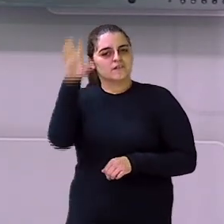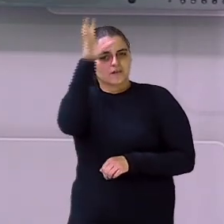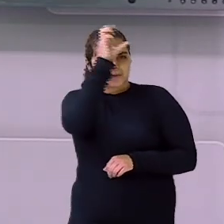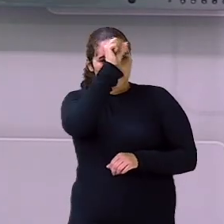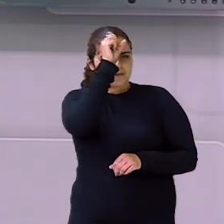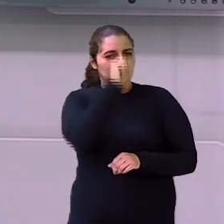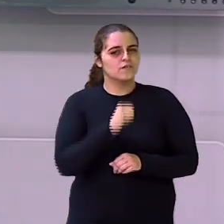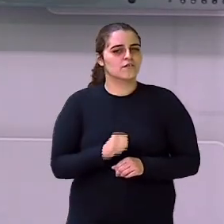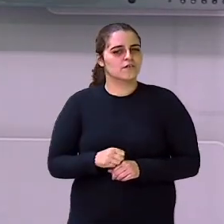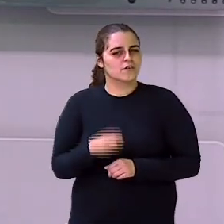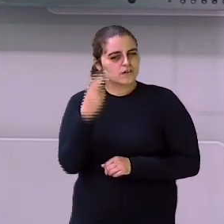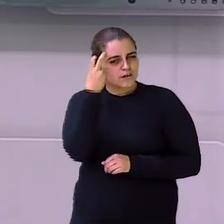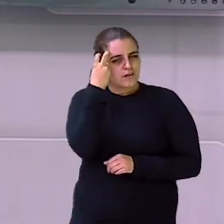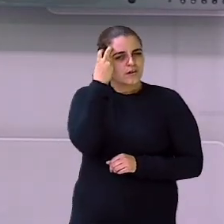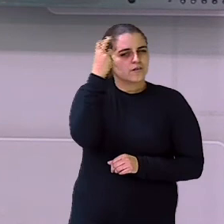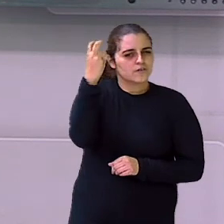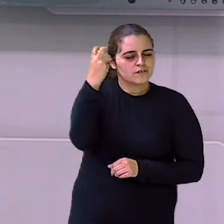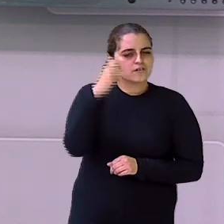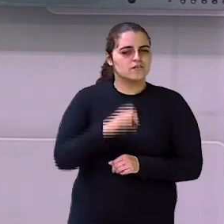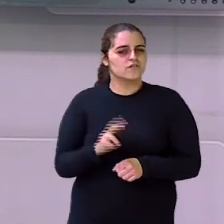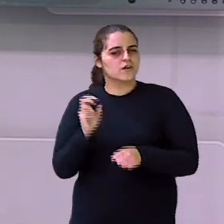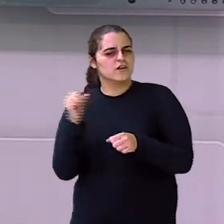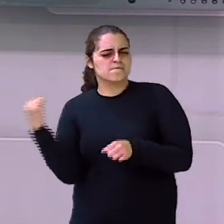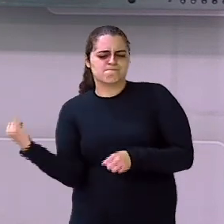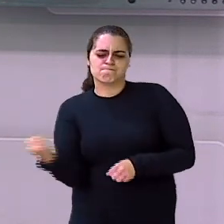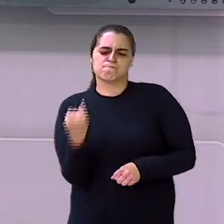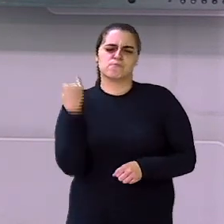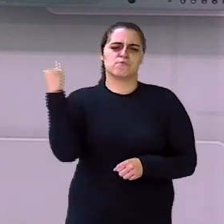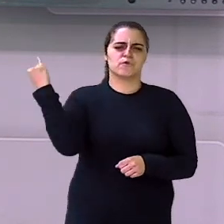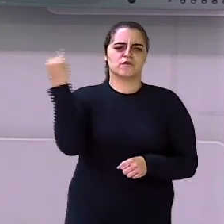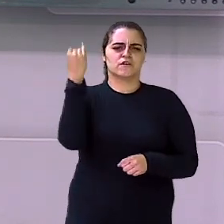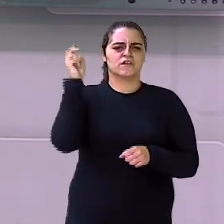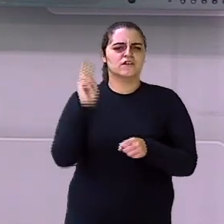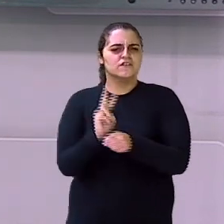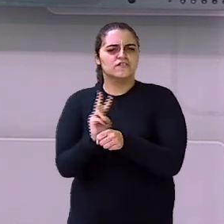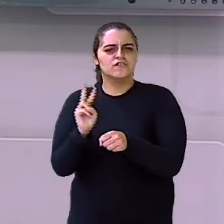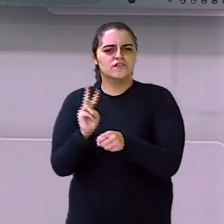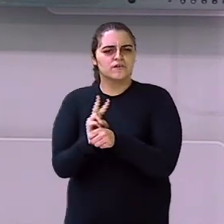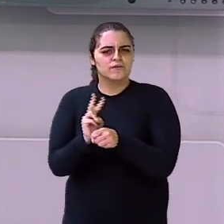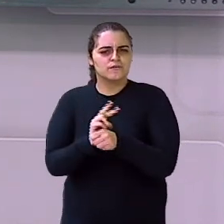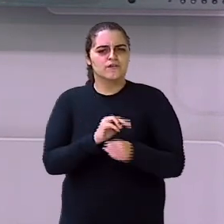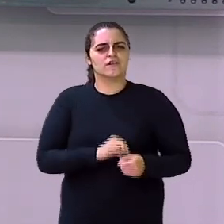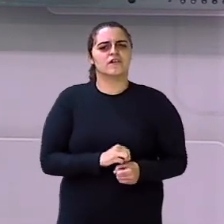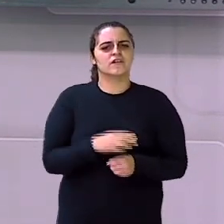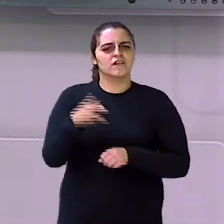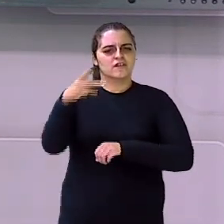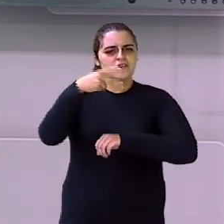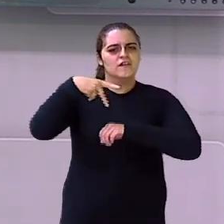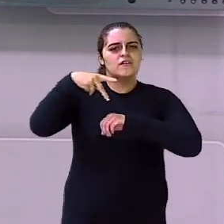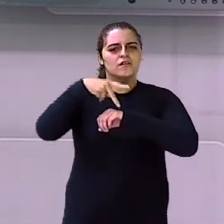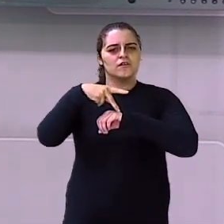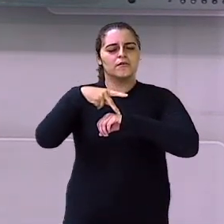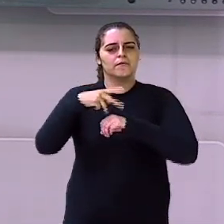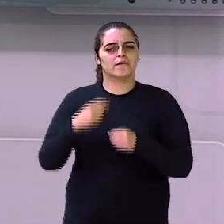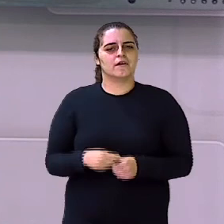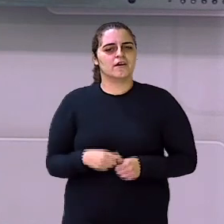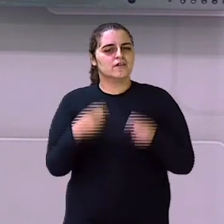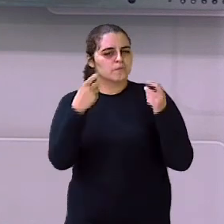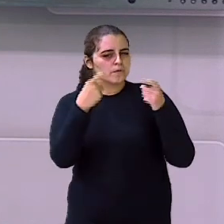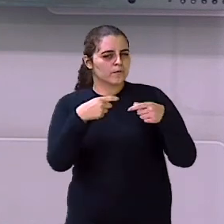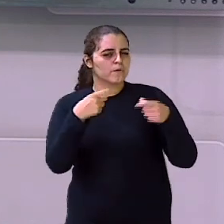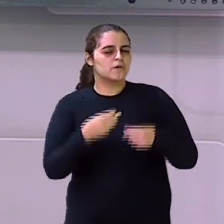sementinha Da conscientização Pra você entender A importância De pequenas atitudes Faz grandes